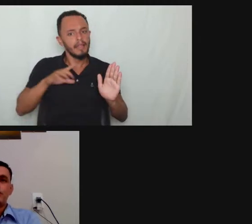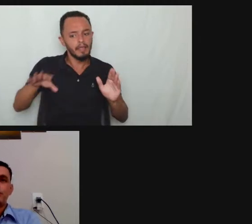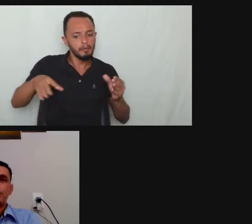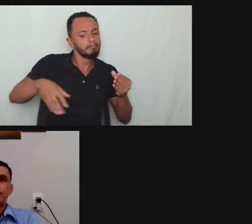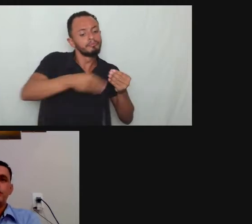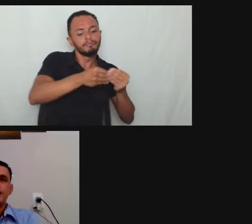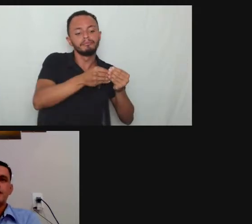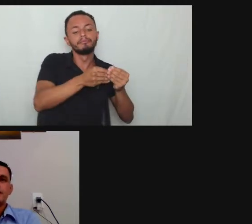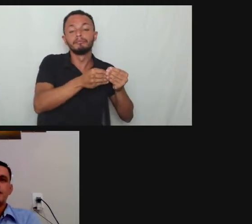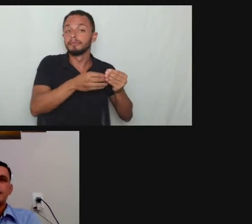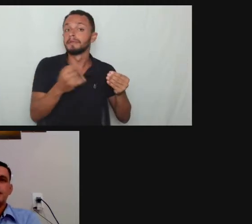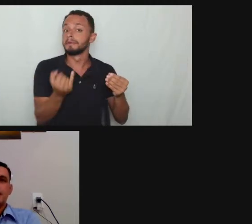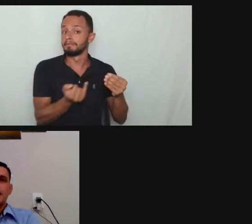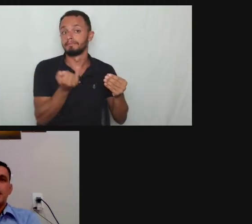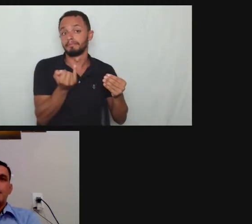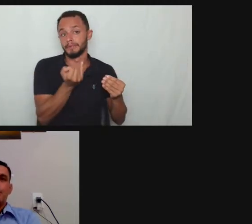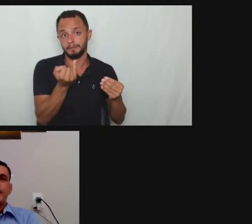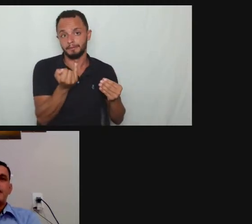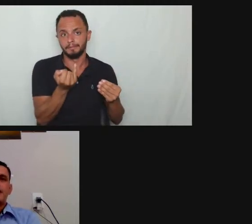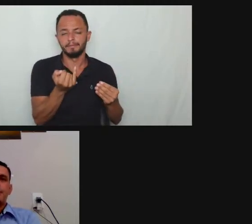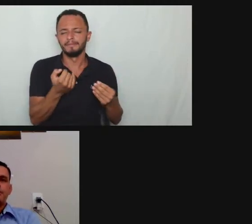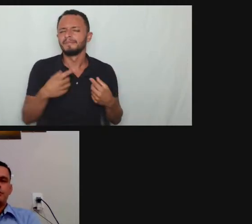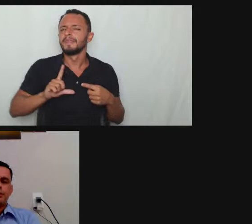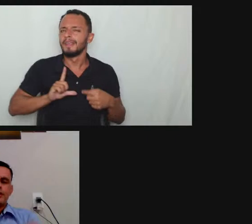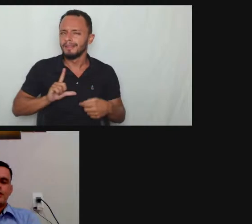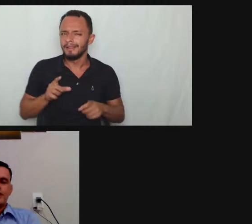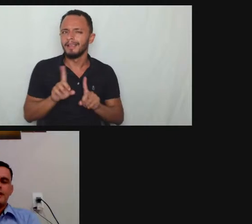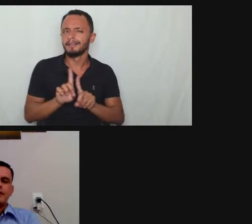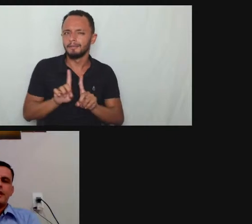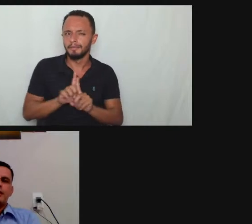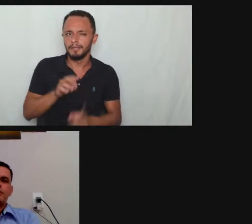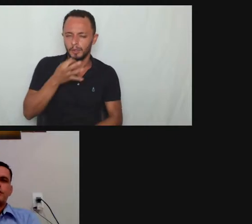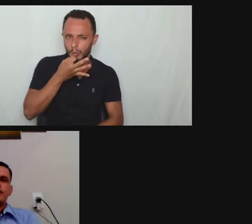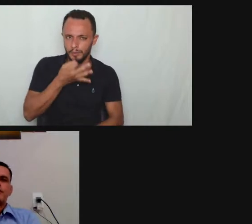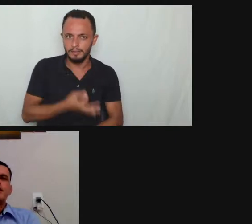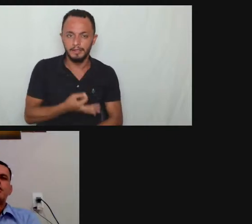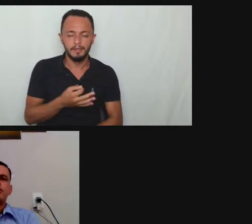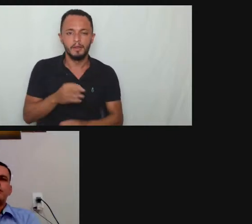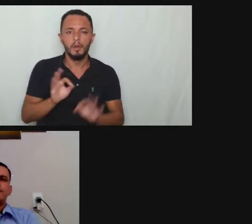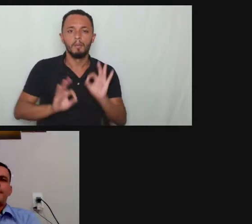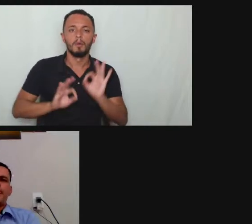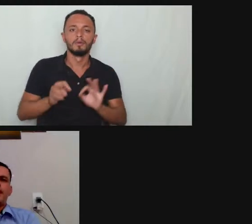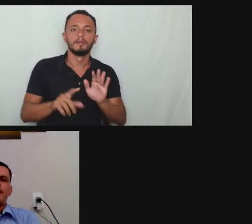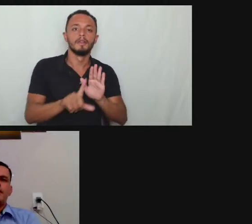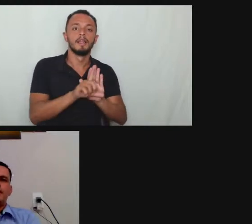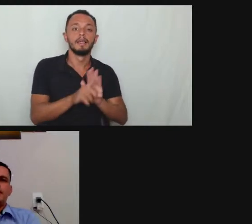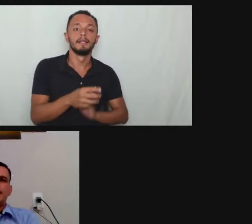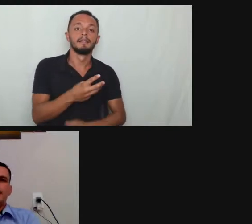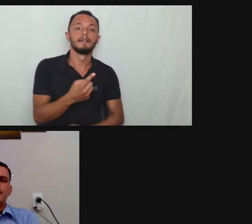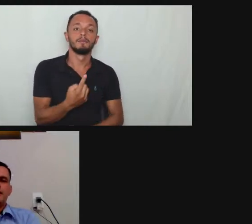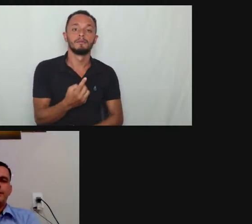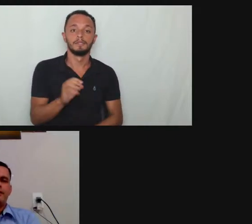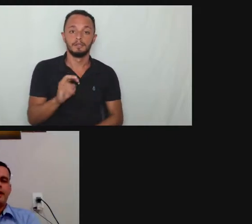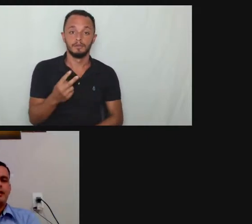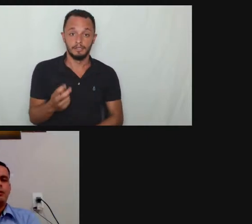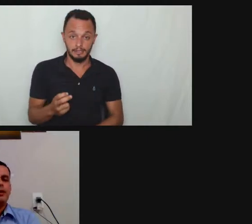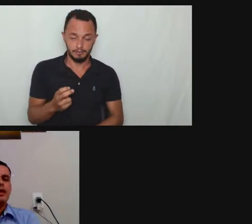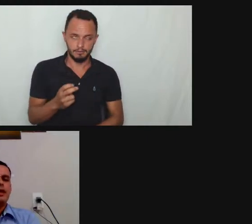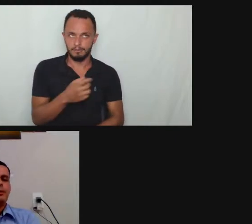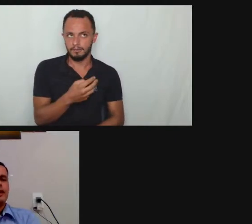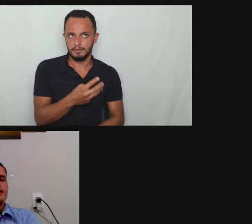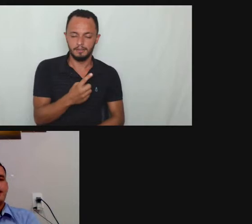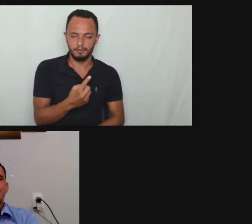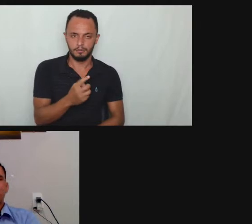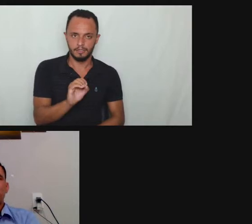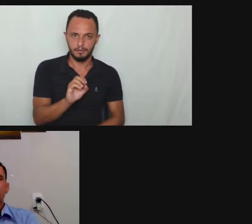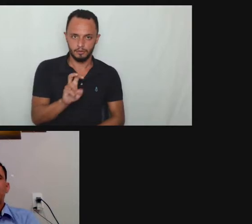mas mas eu acho muito interessante por exemplo para a gente lei 31 05 ele ele prevê que